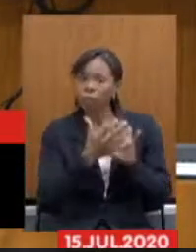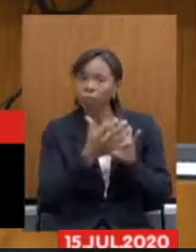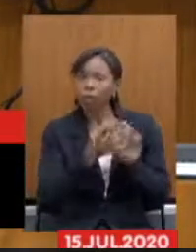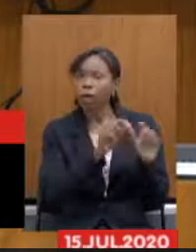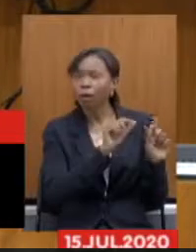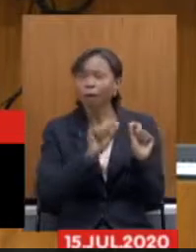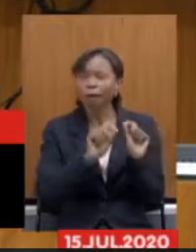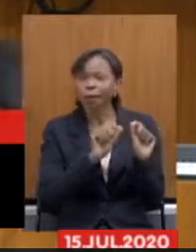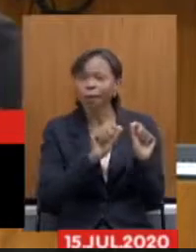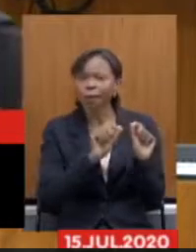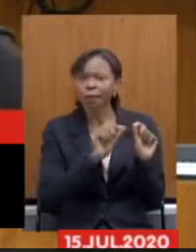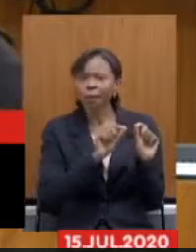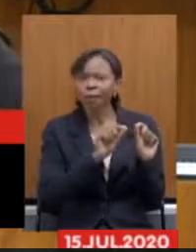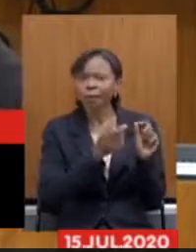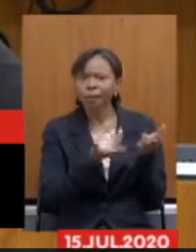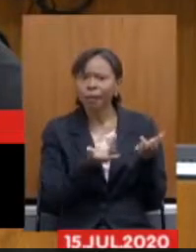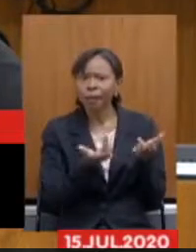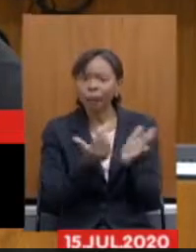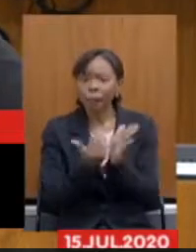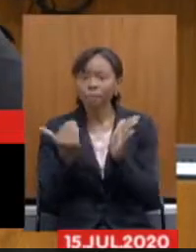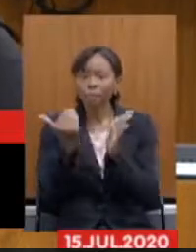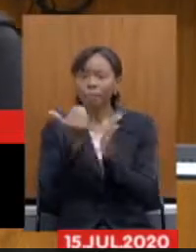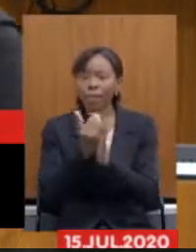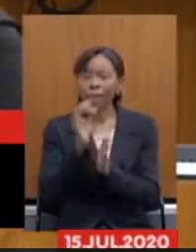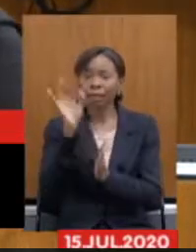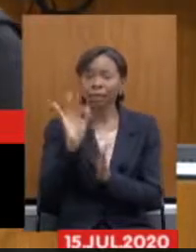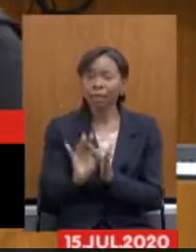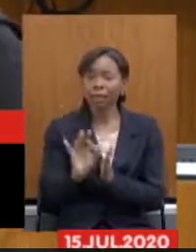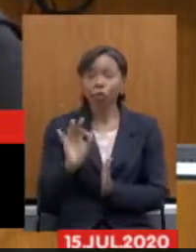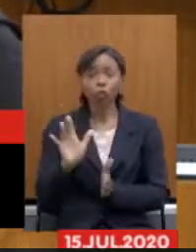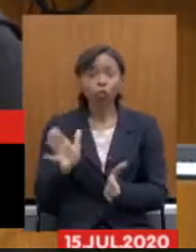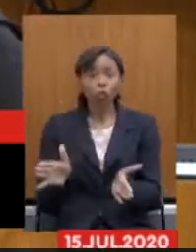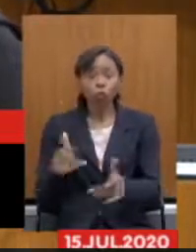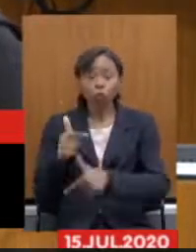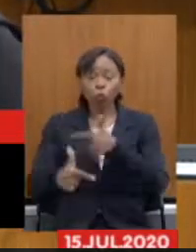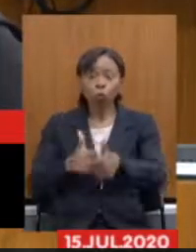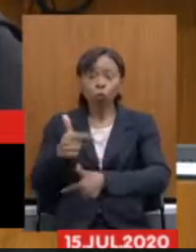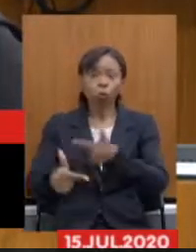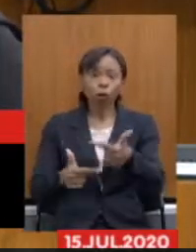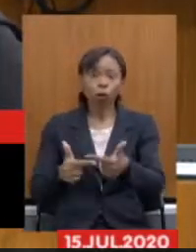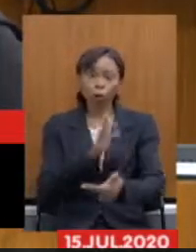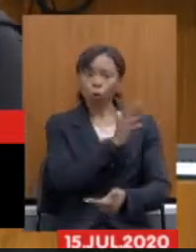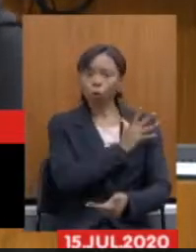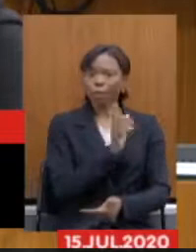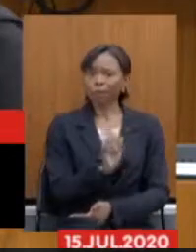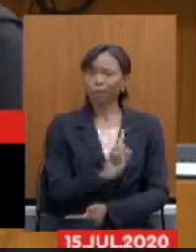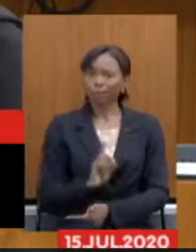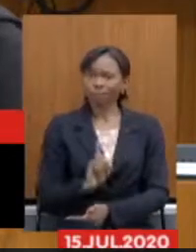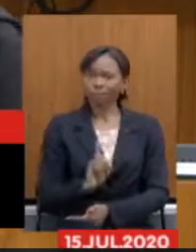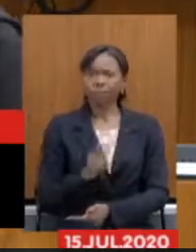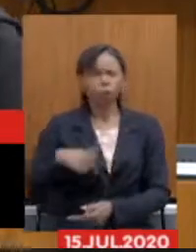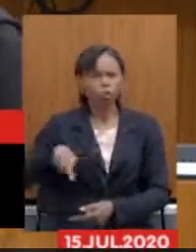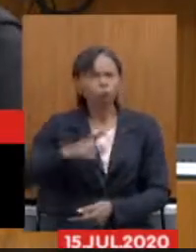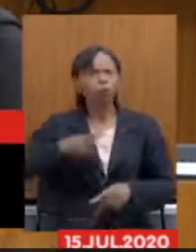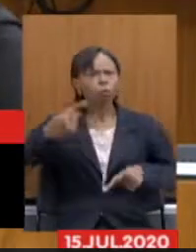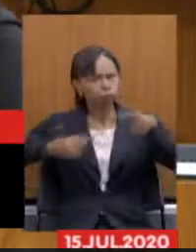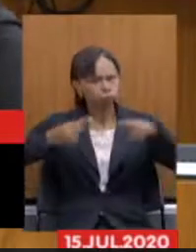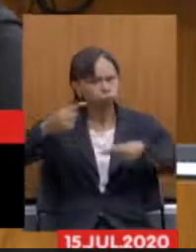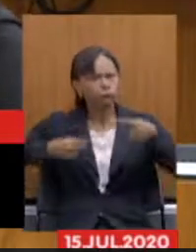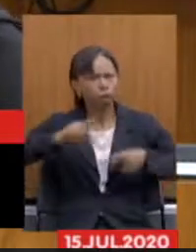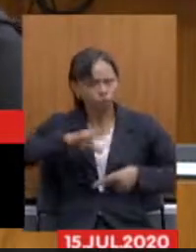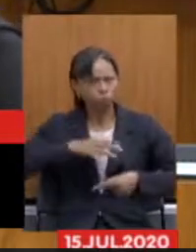em detrimento de taxar os ricos. Nós não podemos fugir desse debate. Nós temos que mostrar, e você,